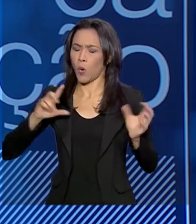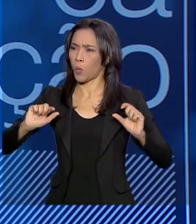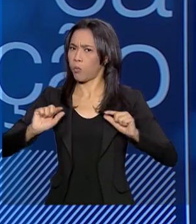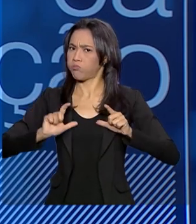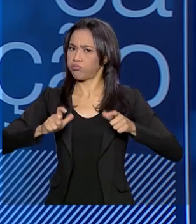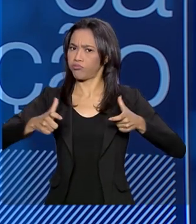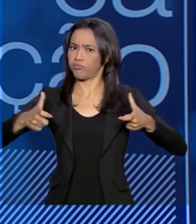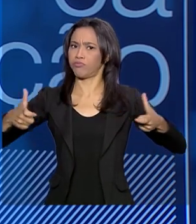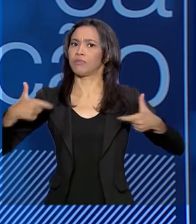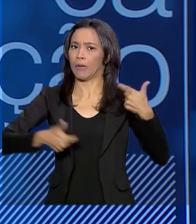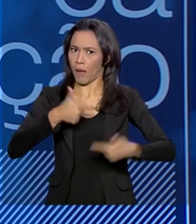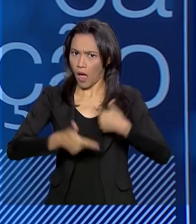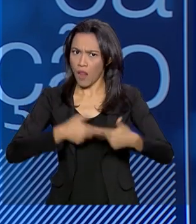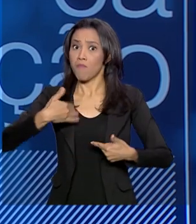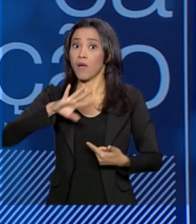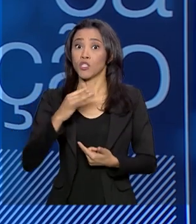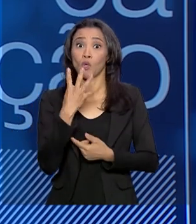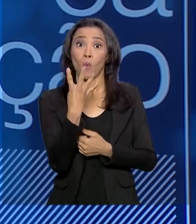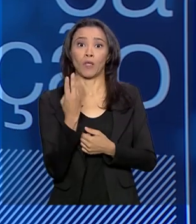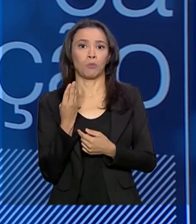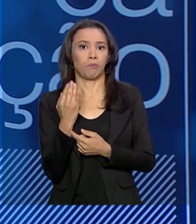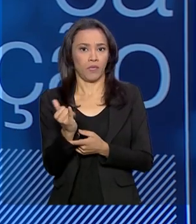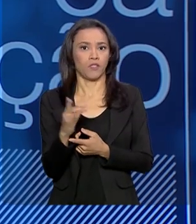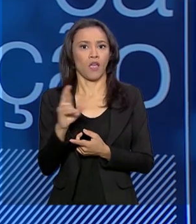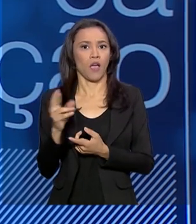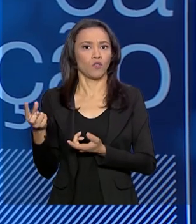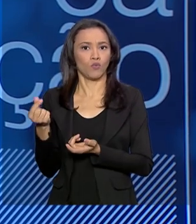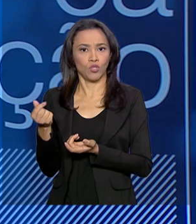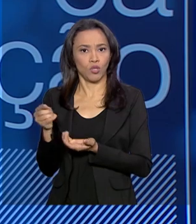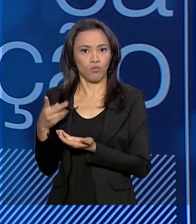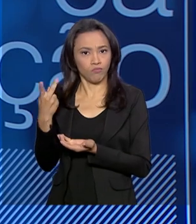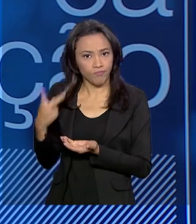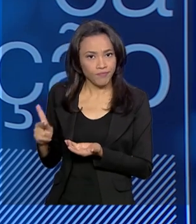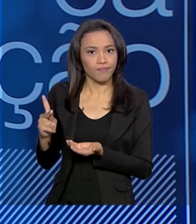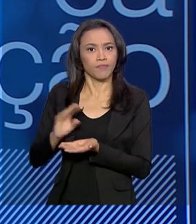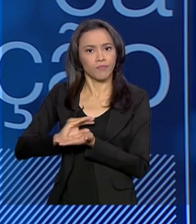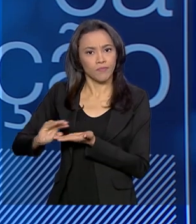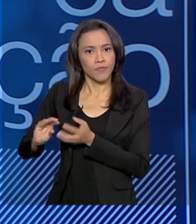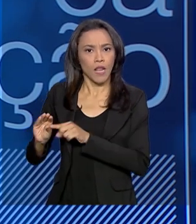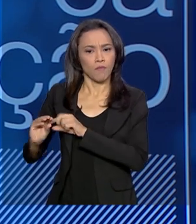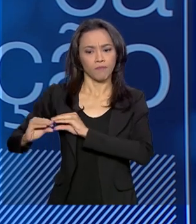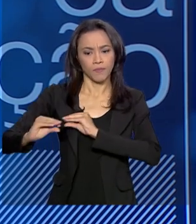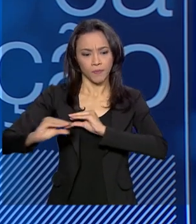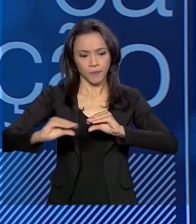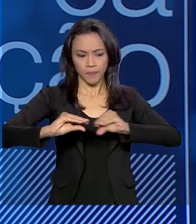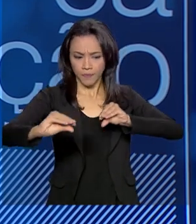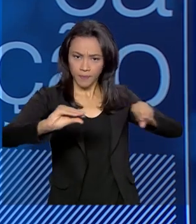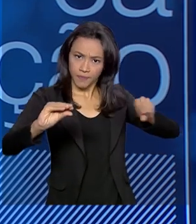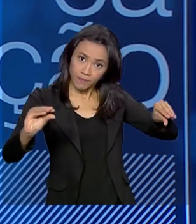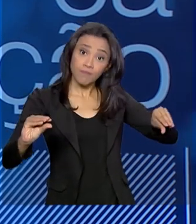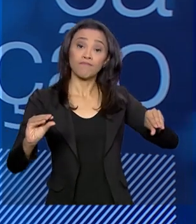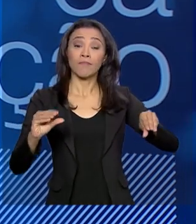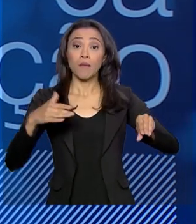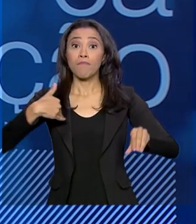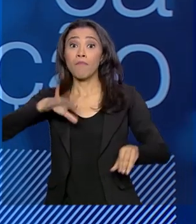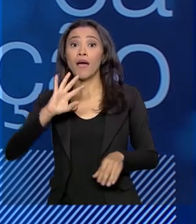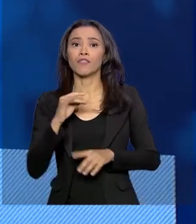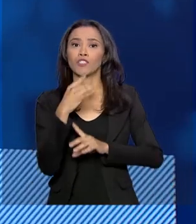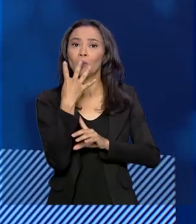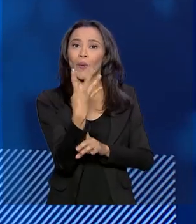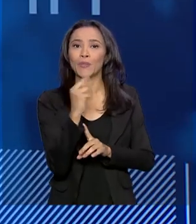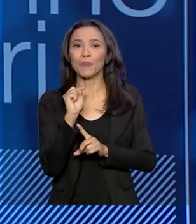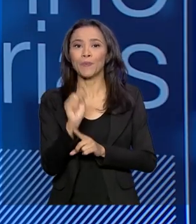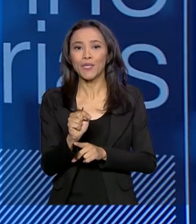um orçamento de mais de 4 bilhões de reais, investidos em várias frentes. Nós supervisionamos mais de 4 mil